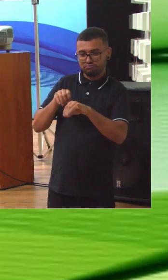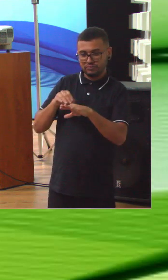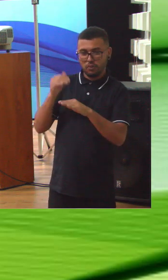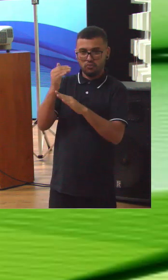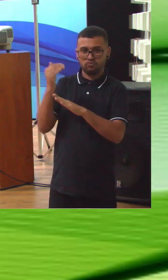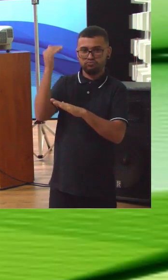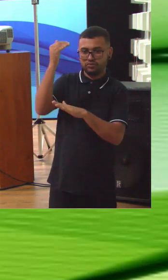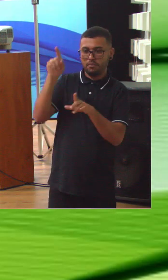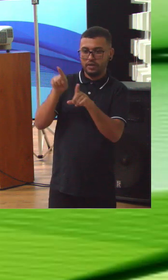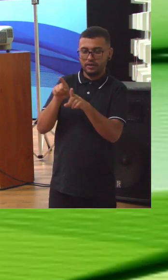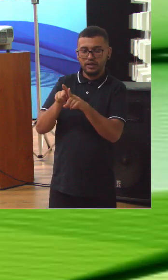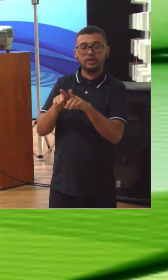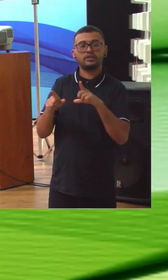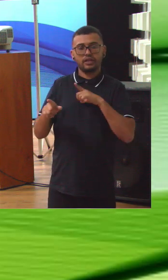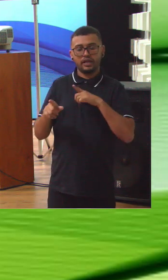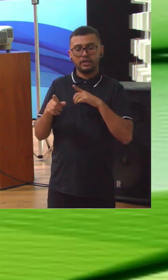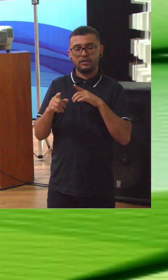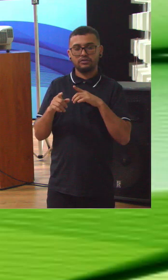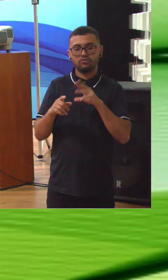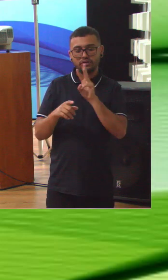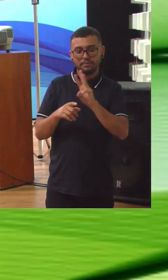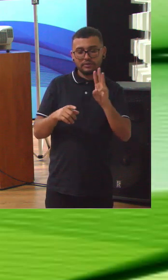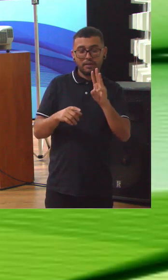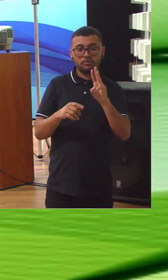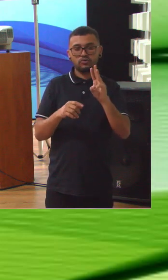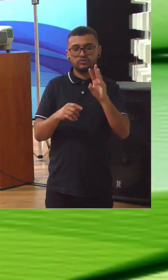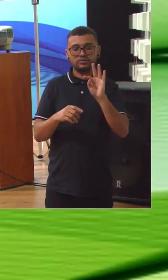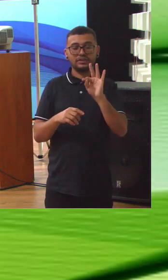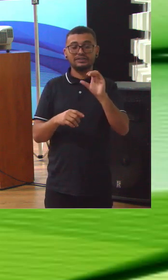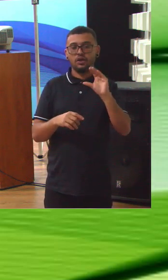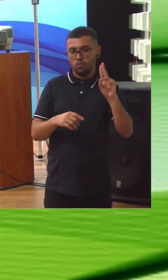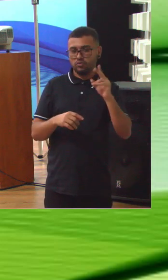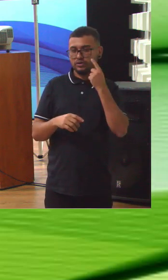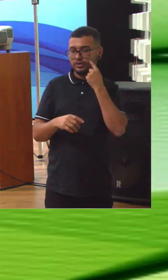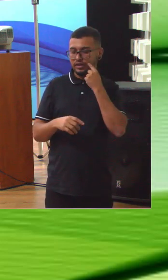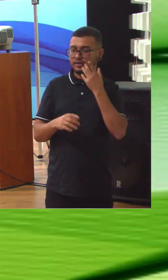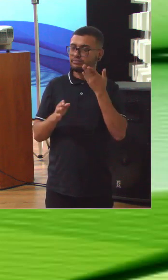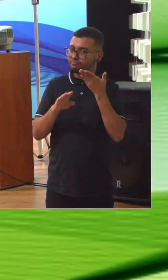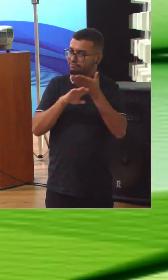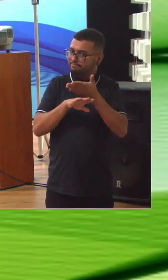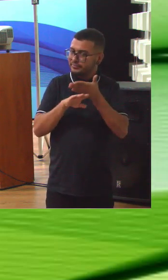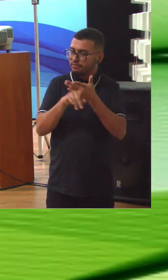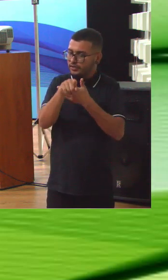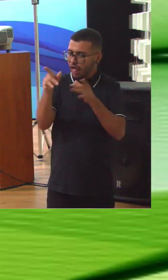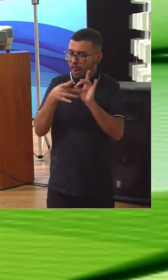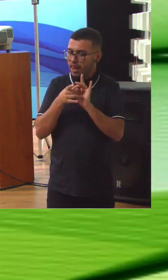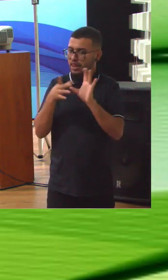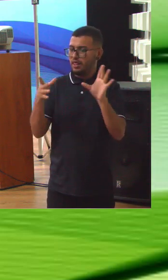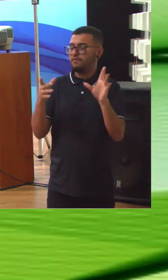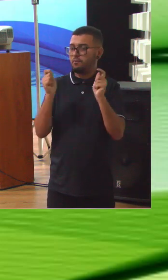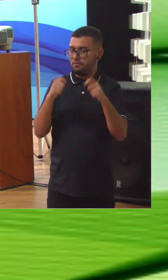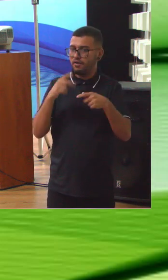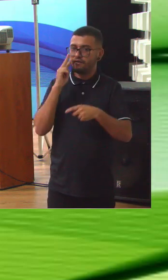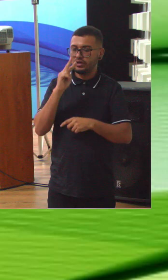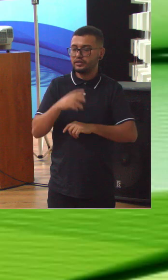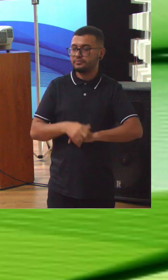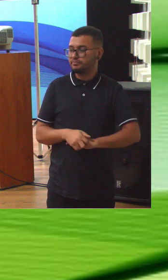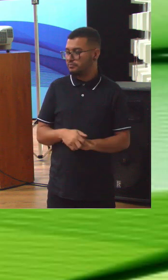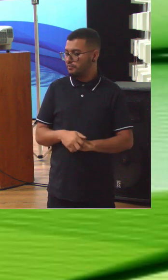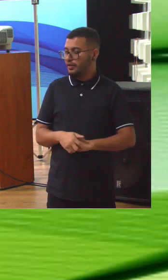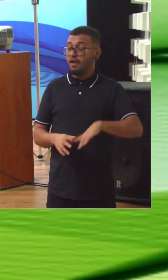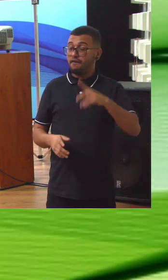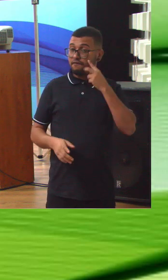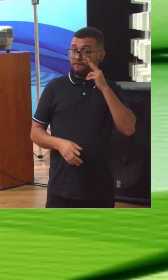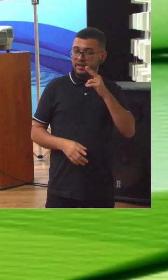publicado no site do TCU também para acesso para todo mundo comparando com os respectivos segmentos. Então aqui em